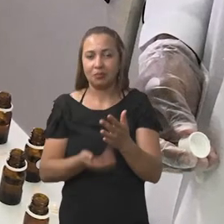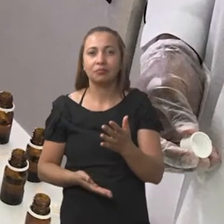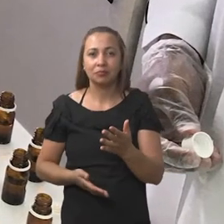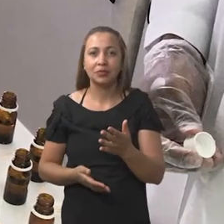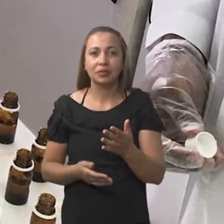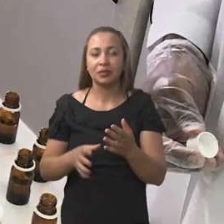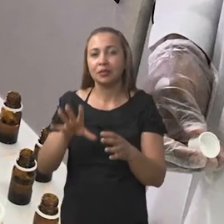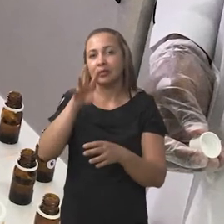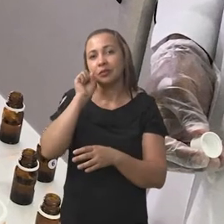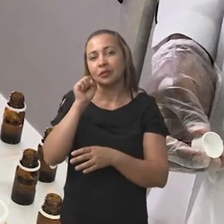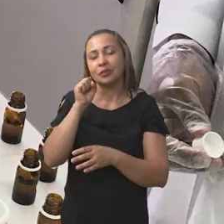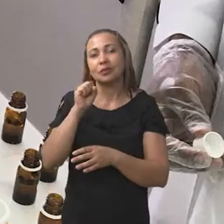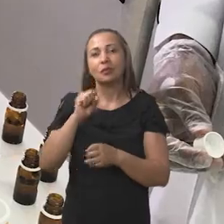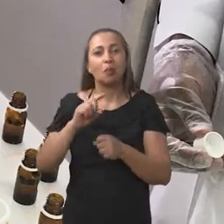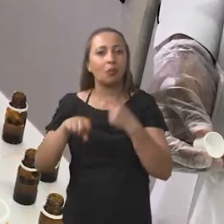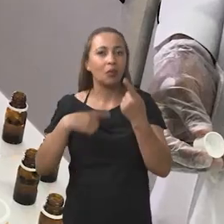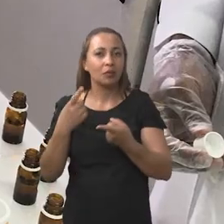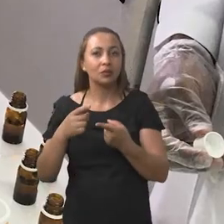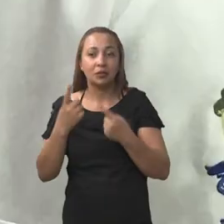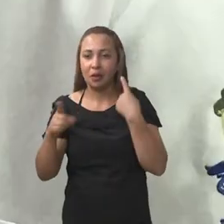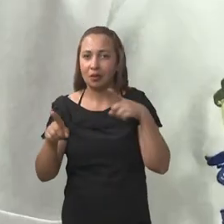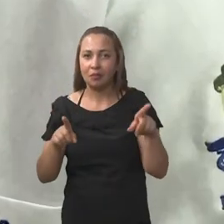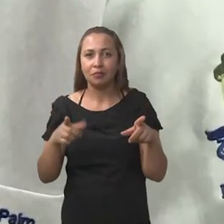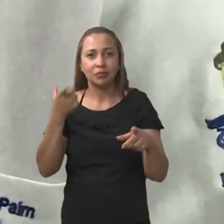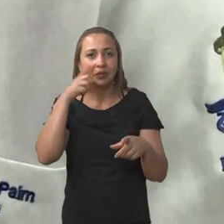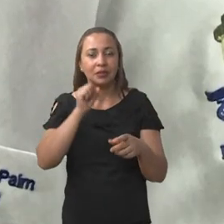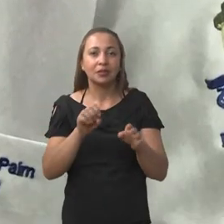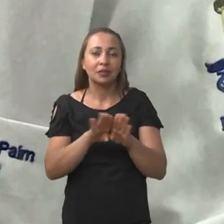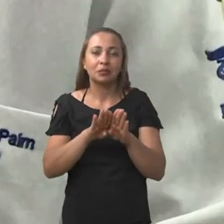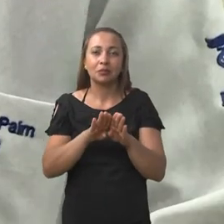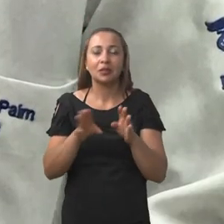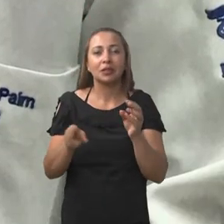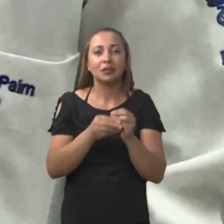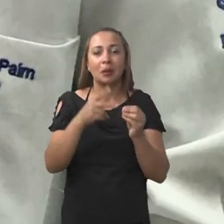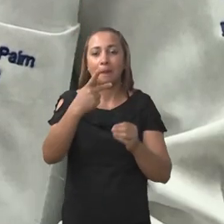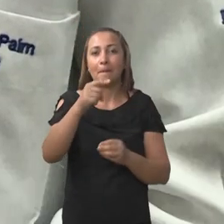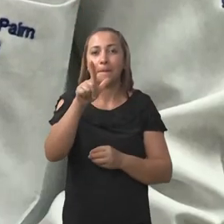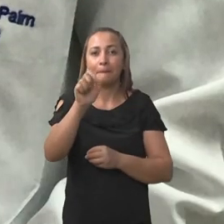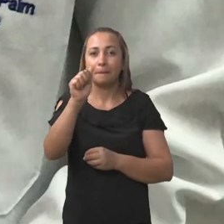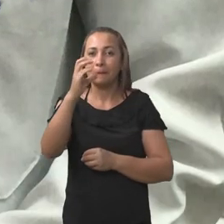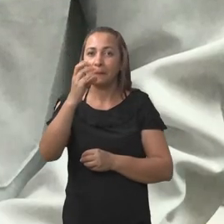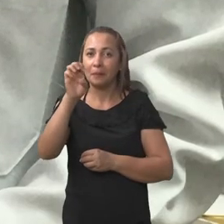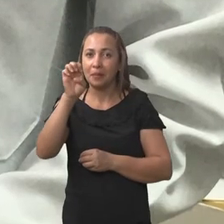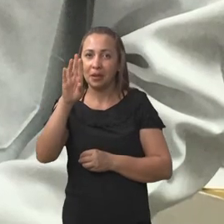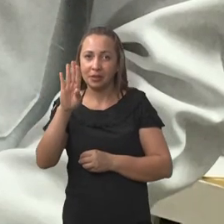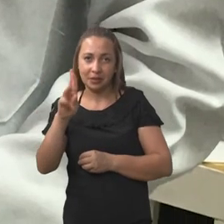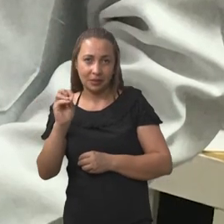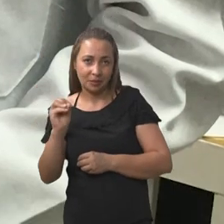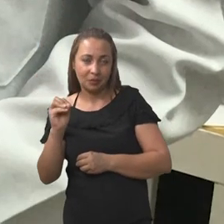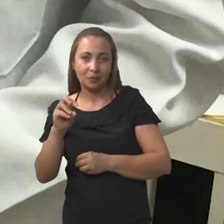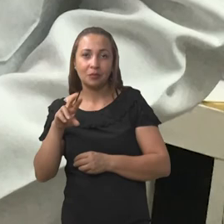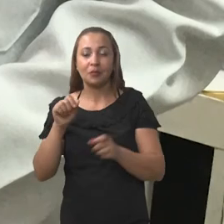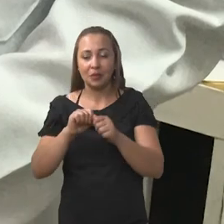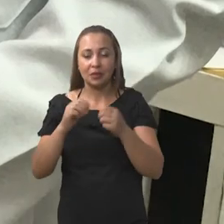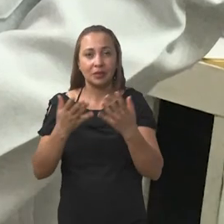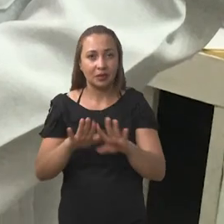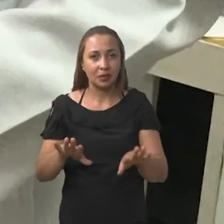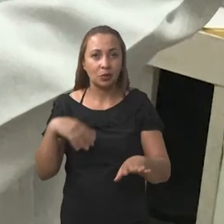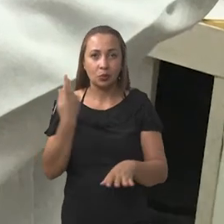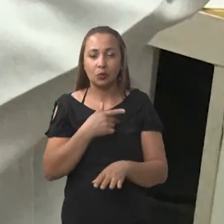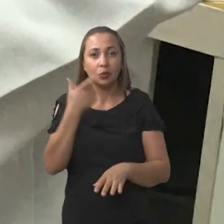-infecciosas, e a outra metade recebe comprimento de placebo, amido. Fazendo isso, a gente conseguirá